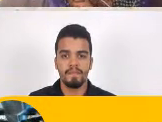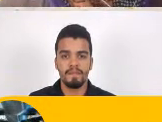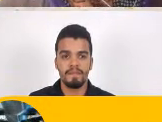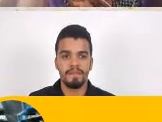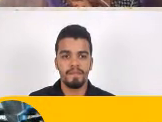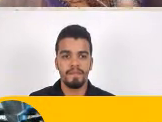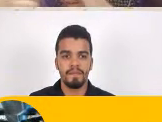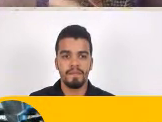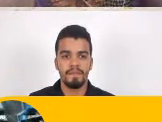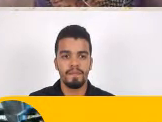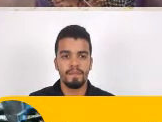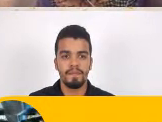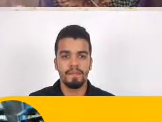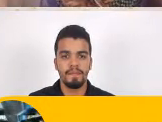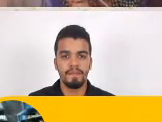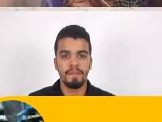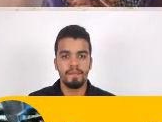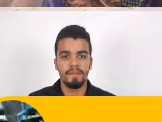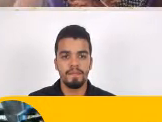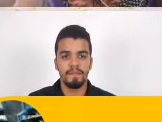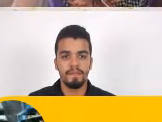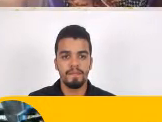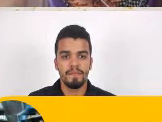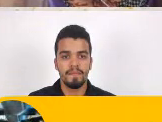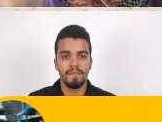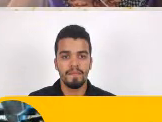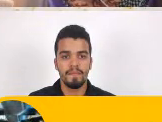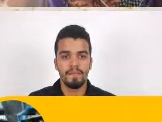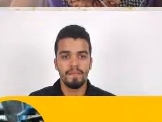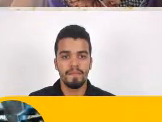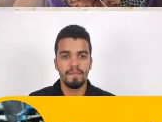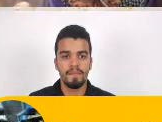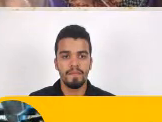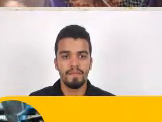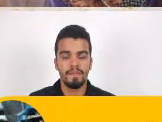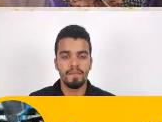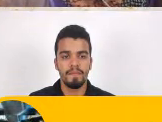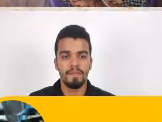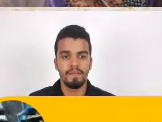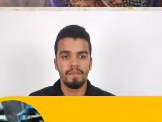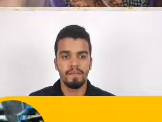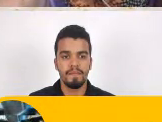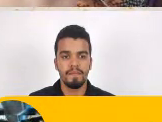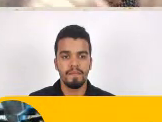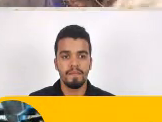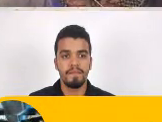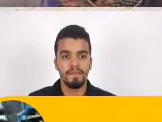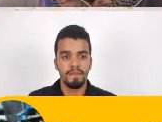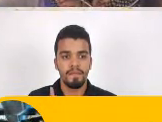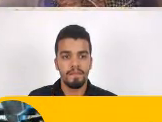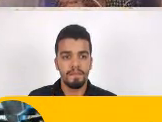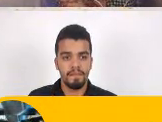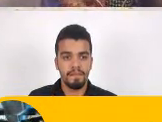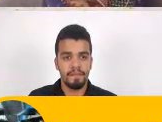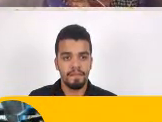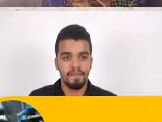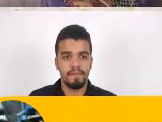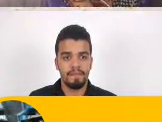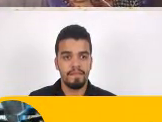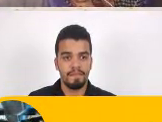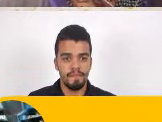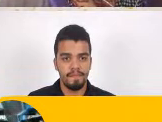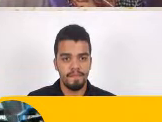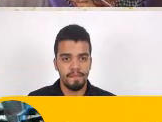literaturas Quando relatavam Esses outros São O que vai aparecer Nessa próxima lâmina Passa a lâmina Para mim Por favor